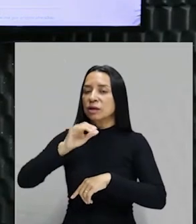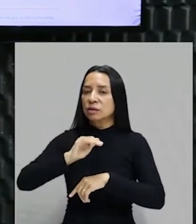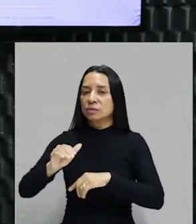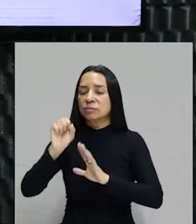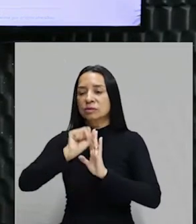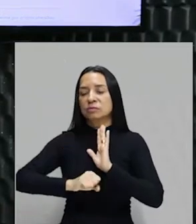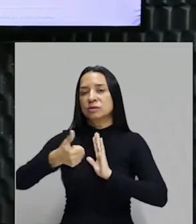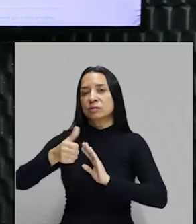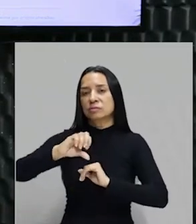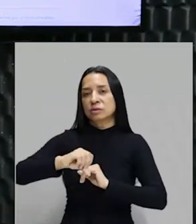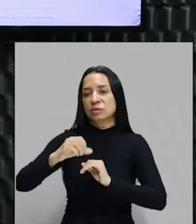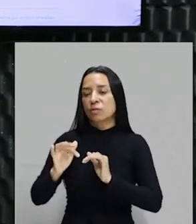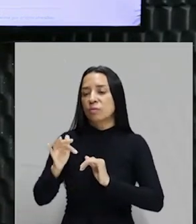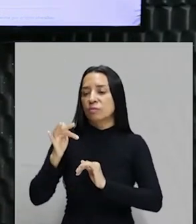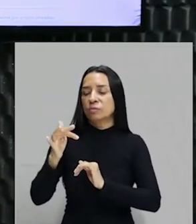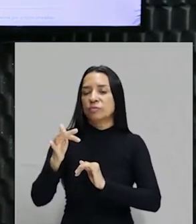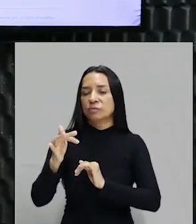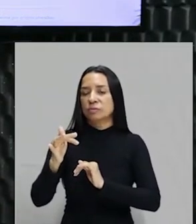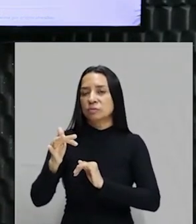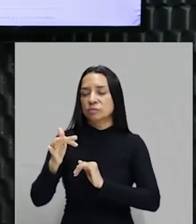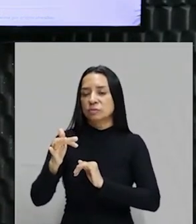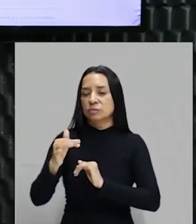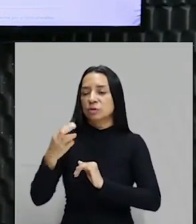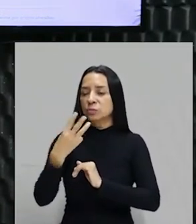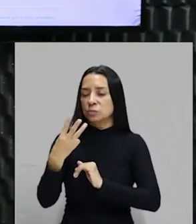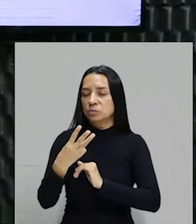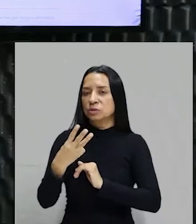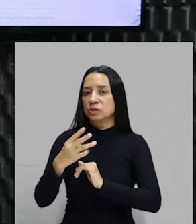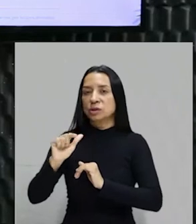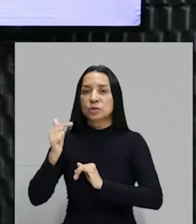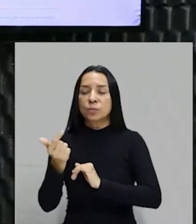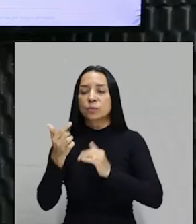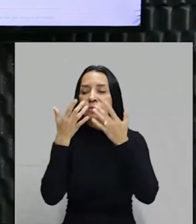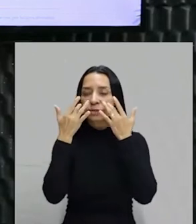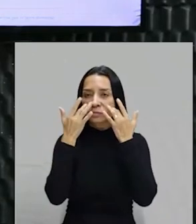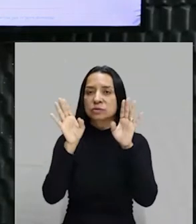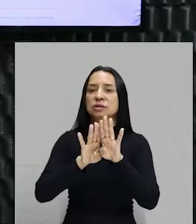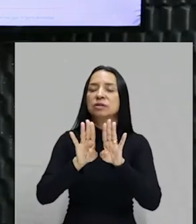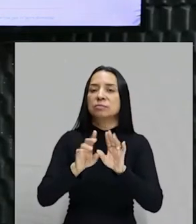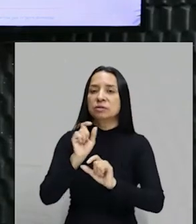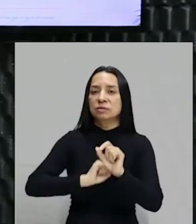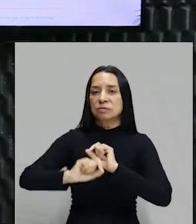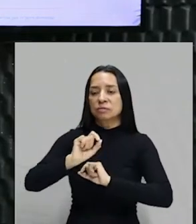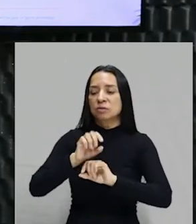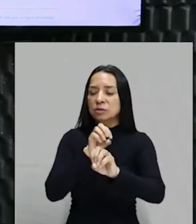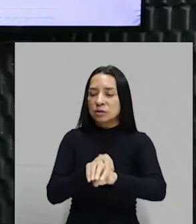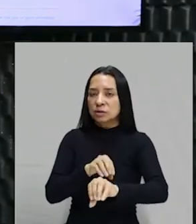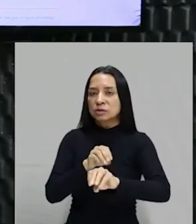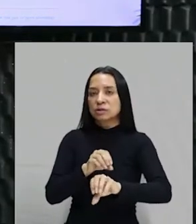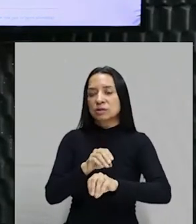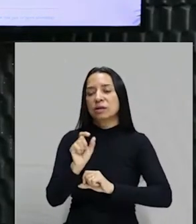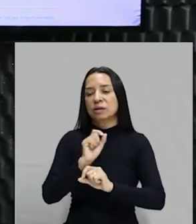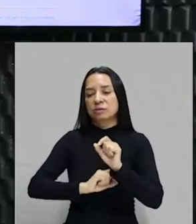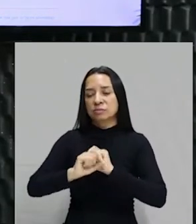XIX para frente. Porque ele, esses três, e mais uma renca de outros artistas que foram ensinados na